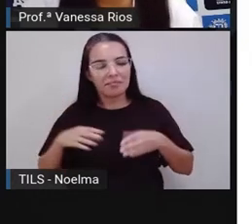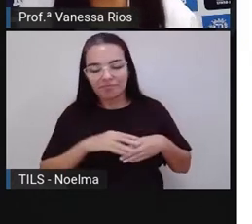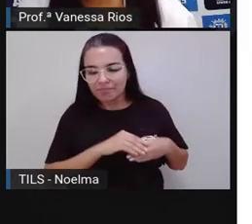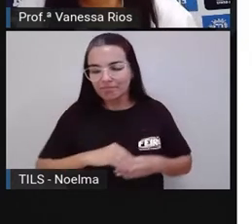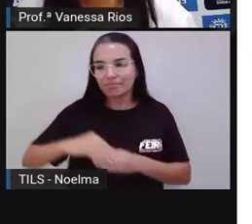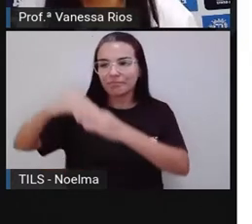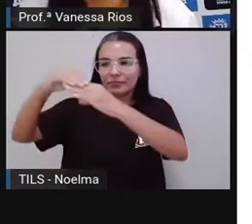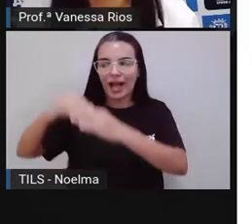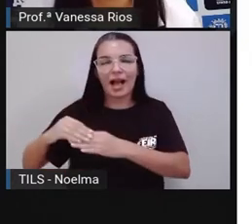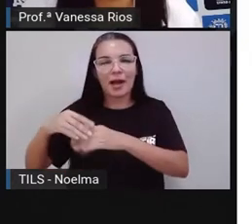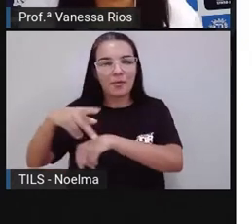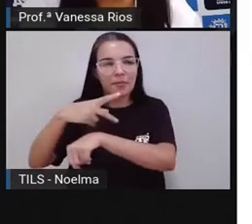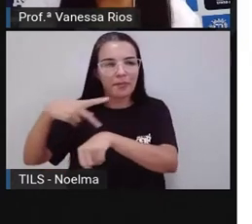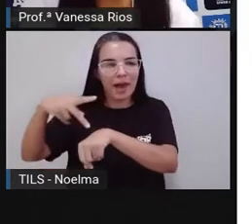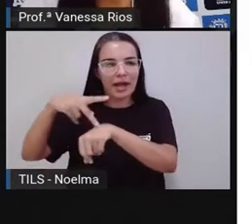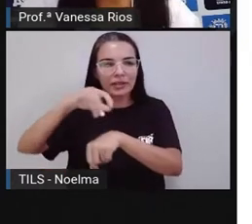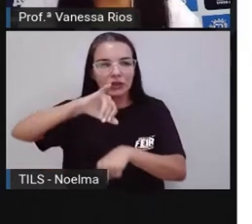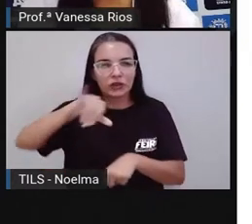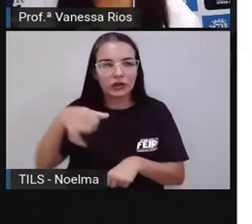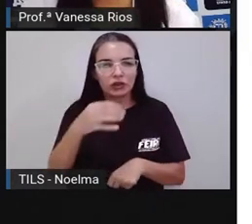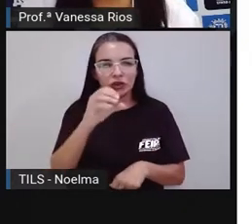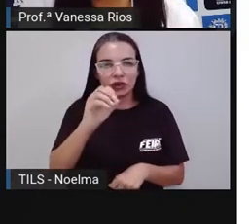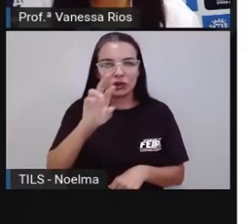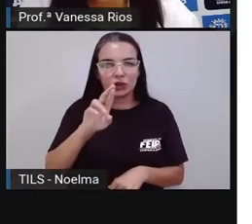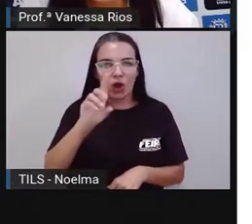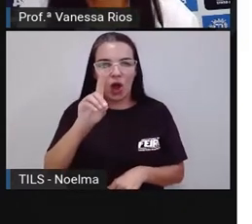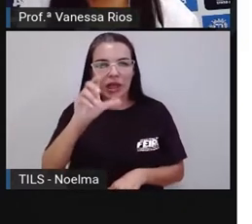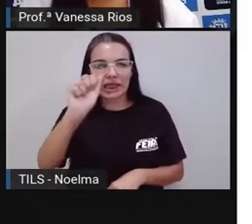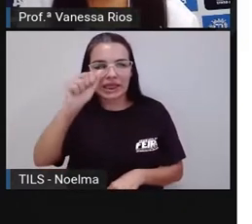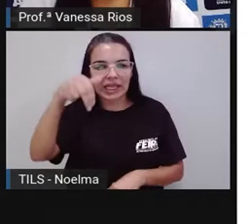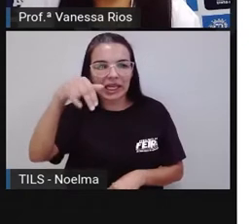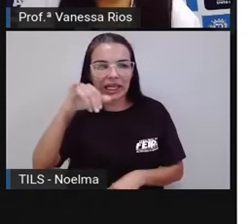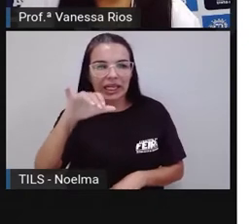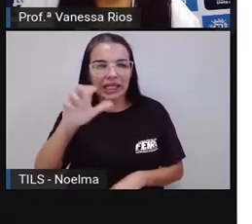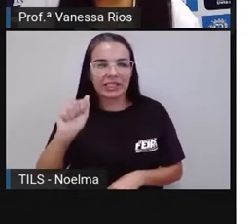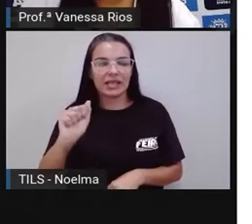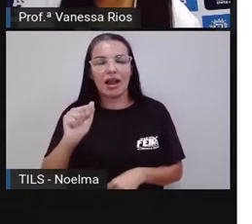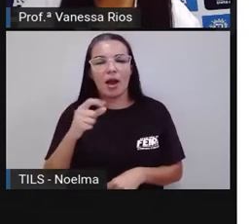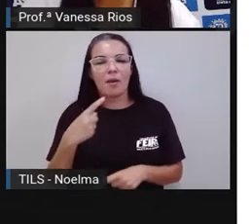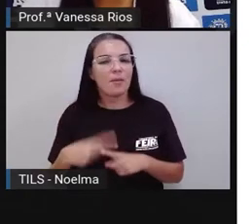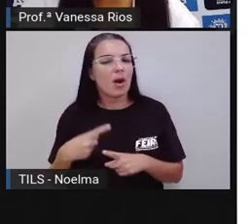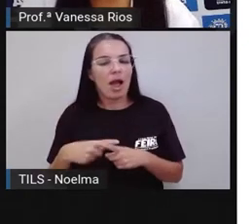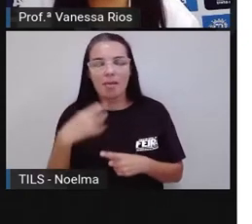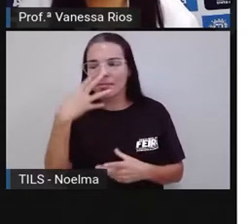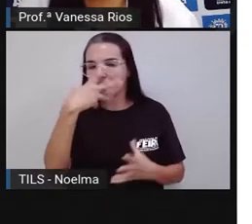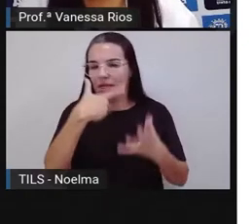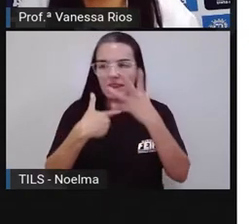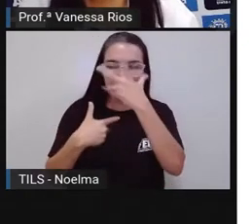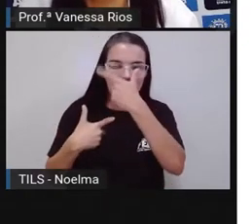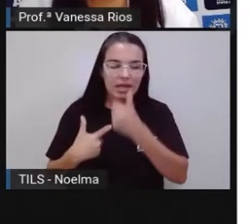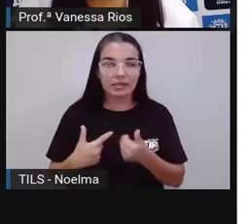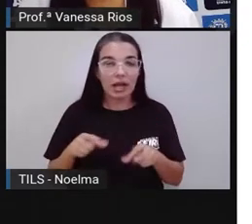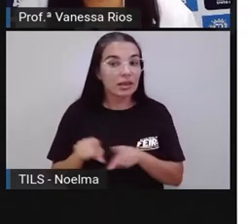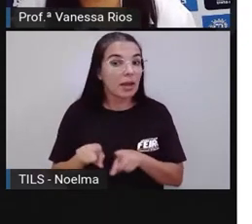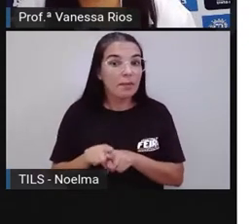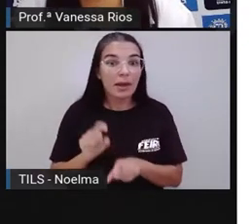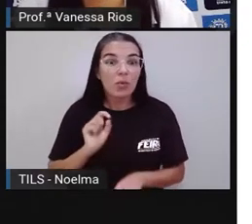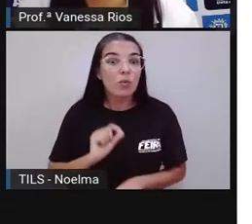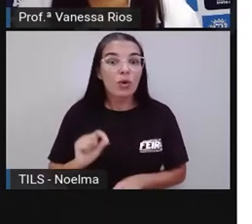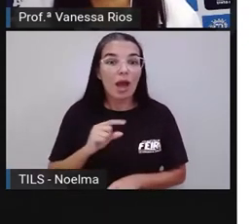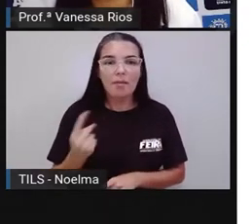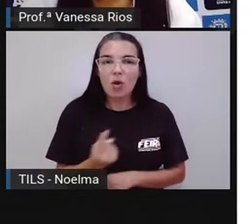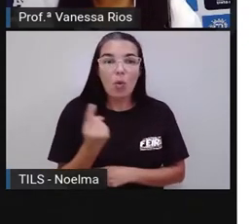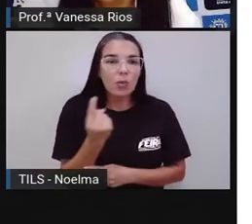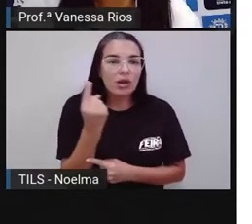atraídos aí por sua beleza e por essa característica tão singular, onde as pessoas